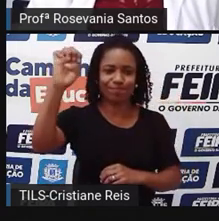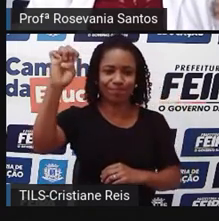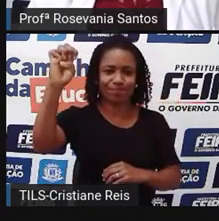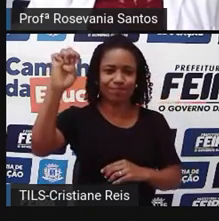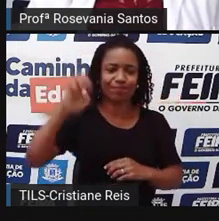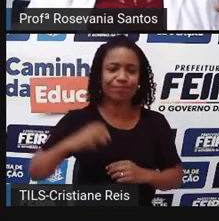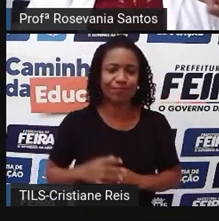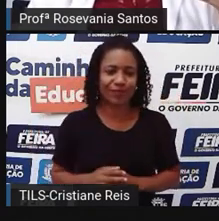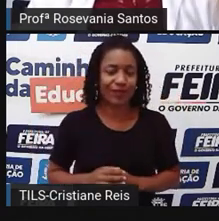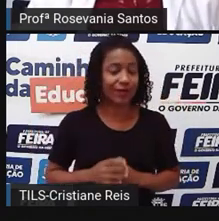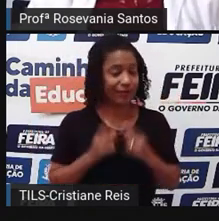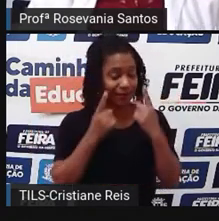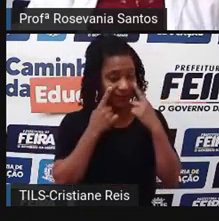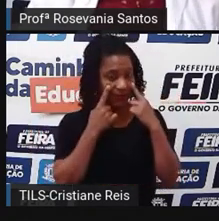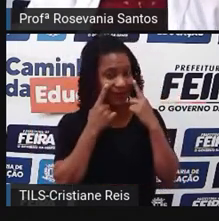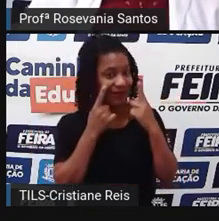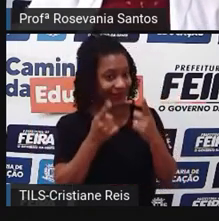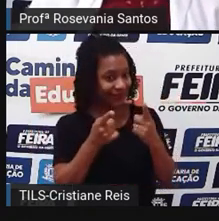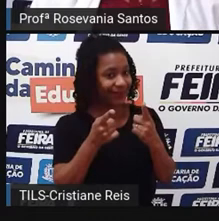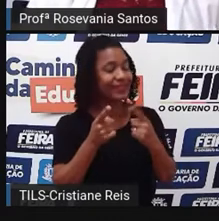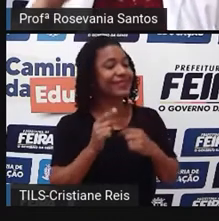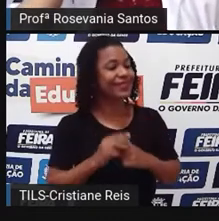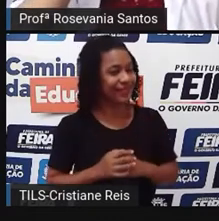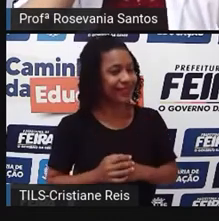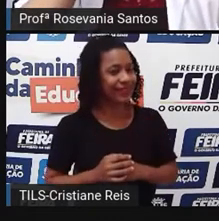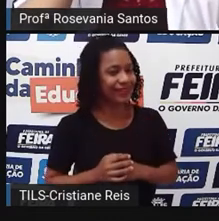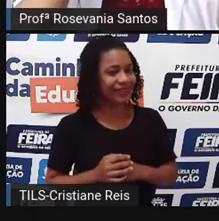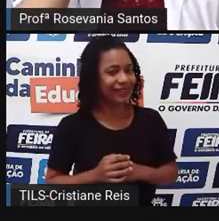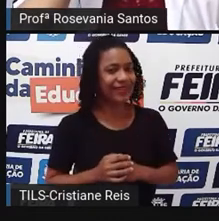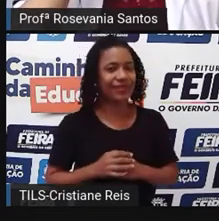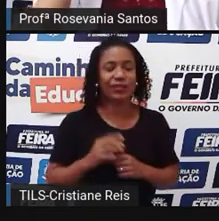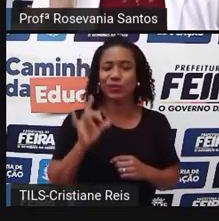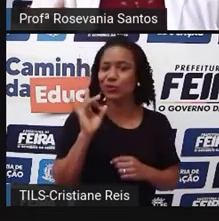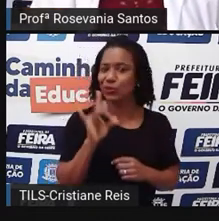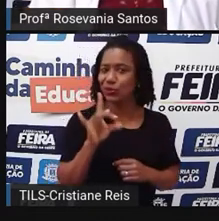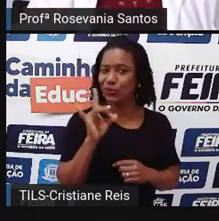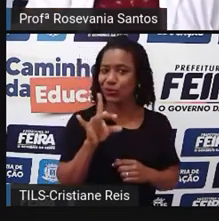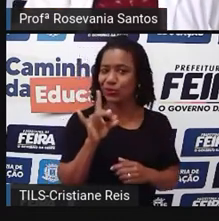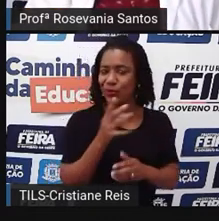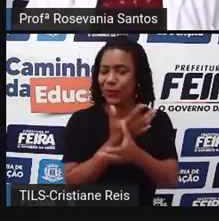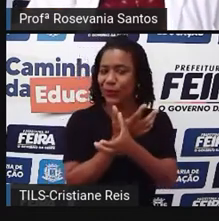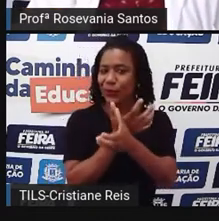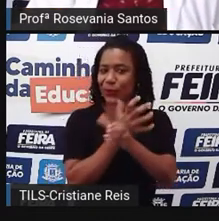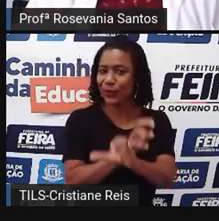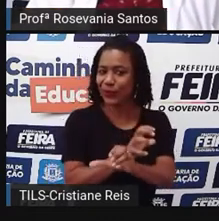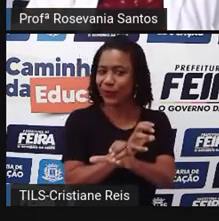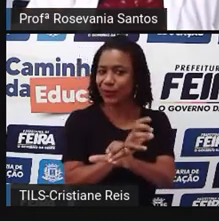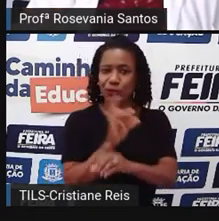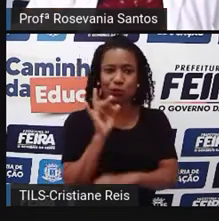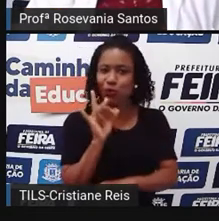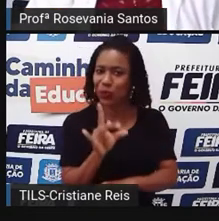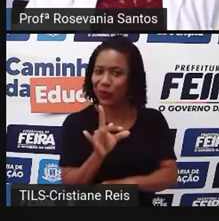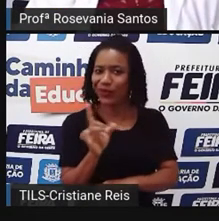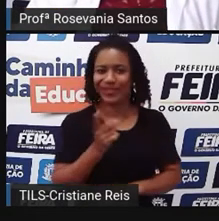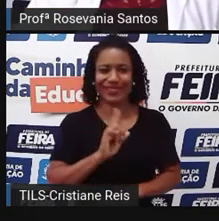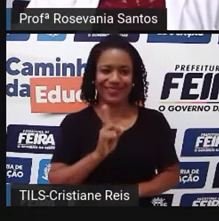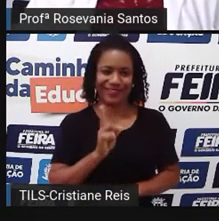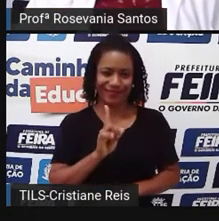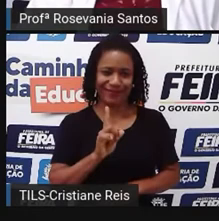Mas aí você já fica já ligadinho que a gente não tem somente sertão no nordeste.